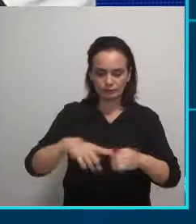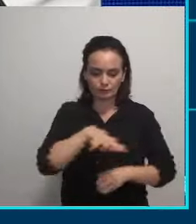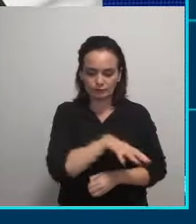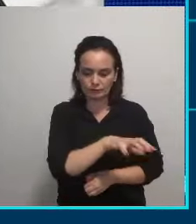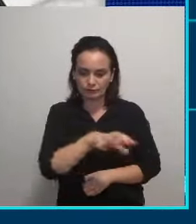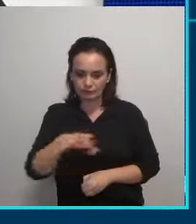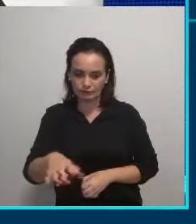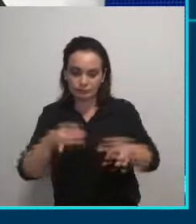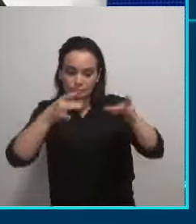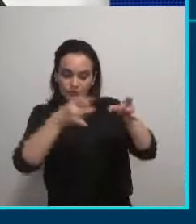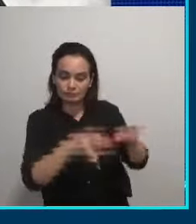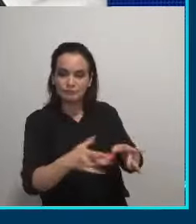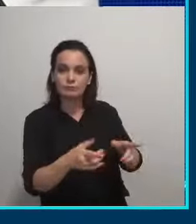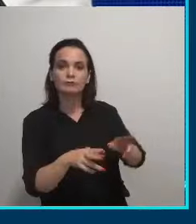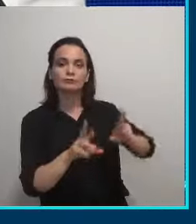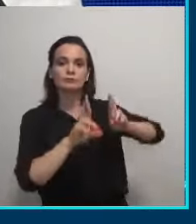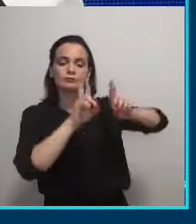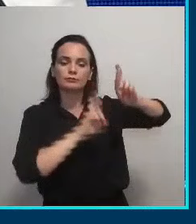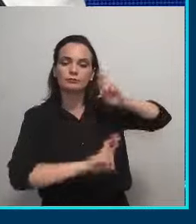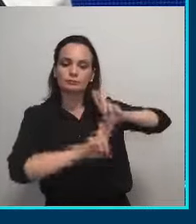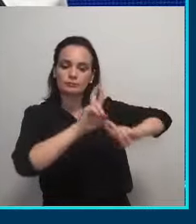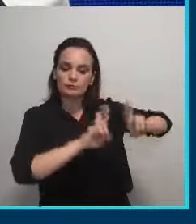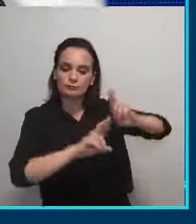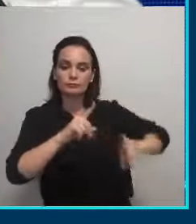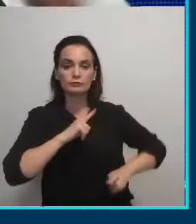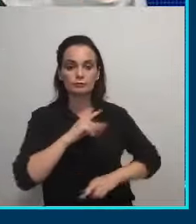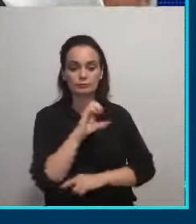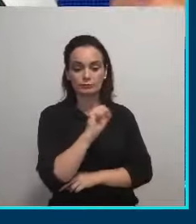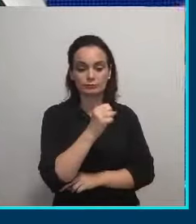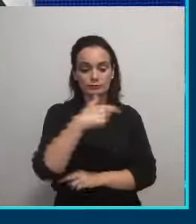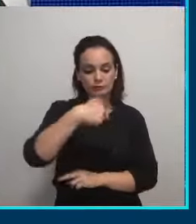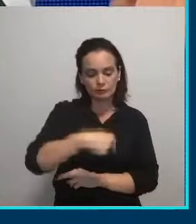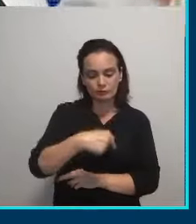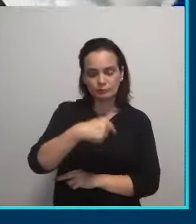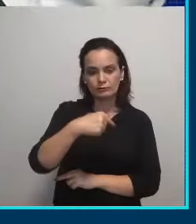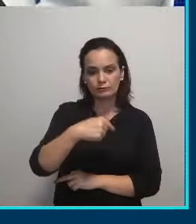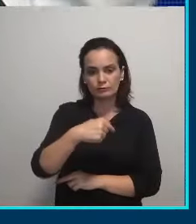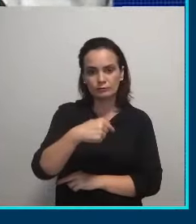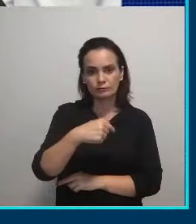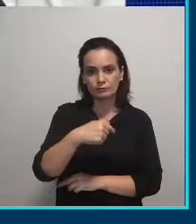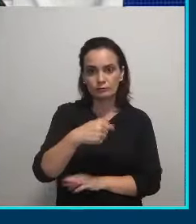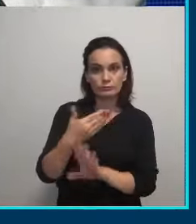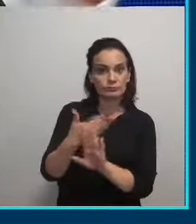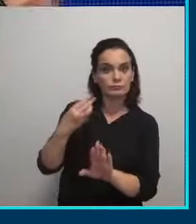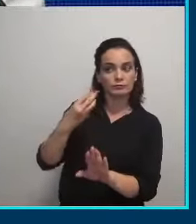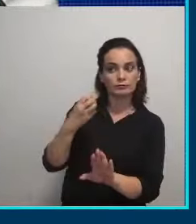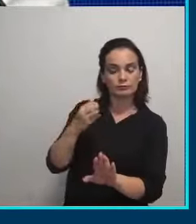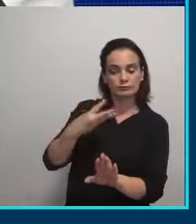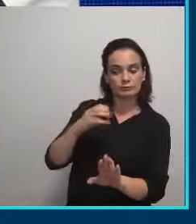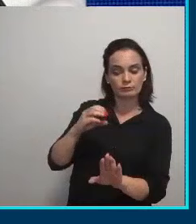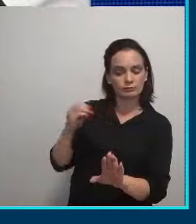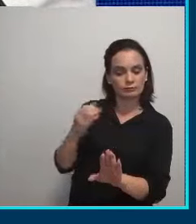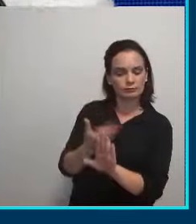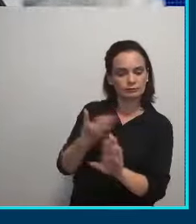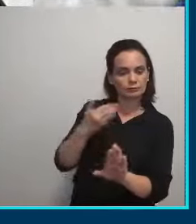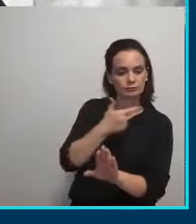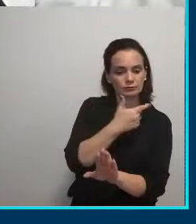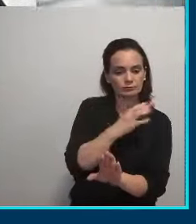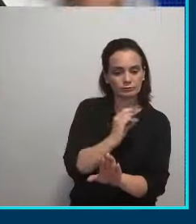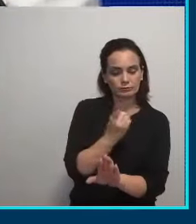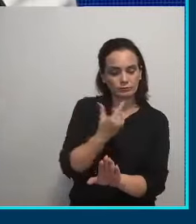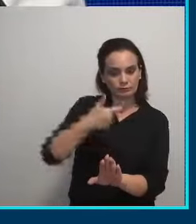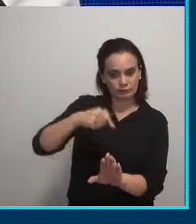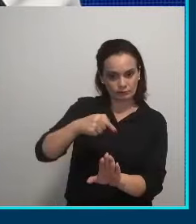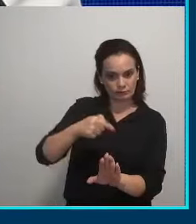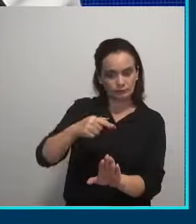de descarte serão monitoradas. Nós temos 87, 300. Tinha quando... Antes de 2017, quando